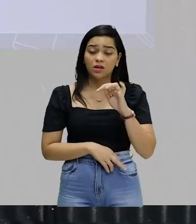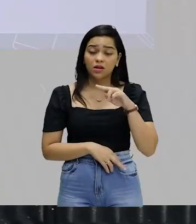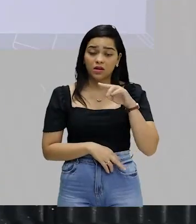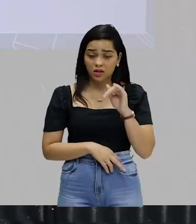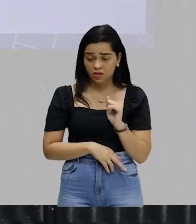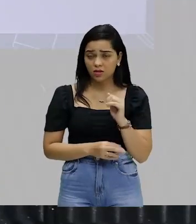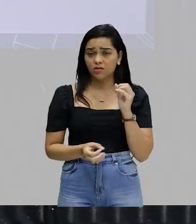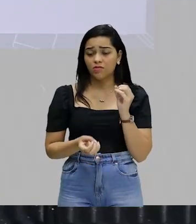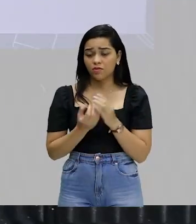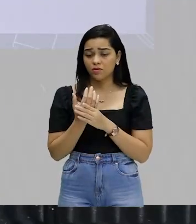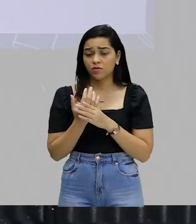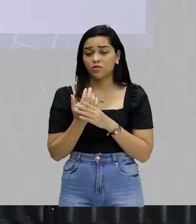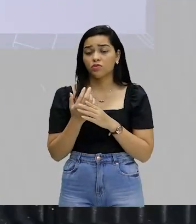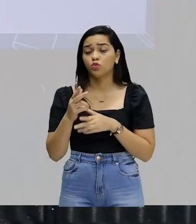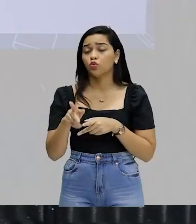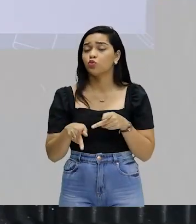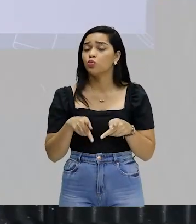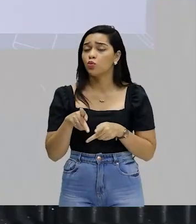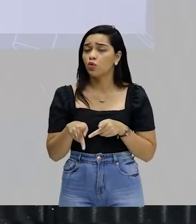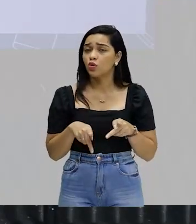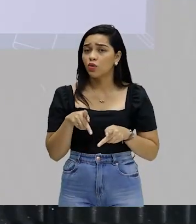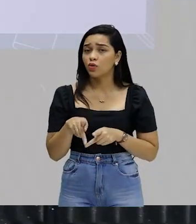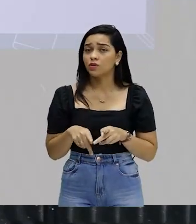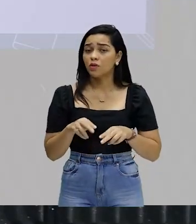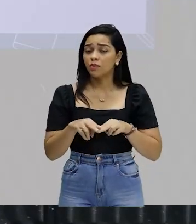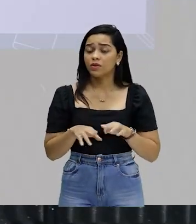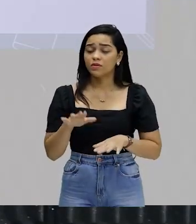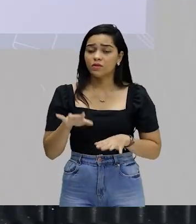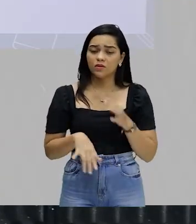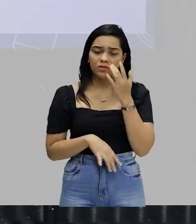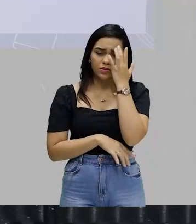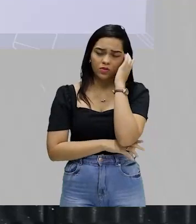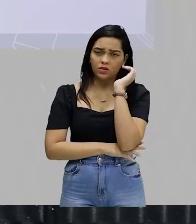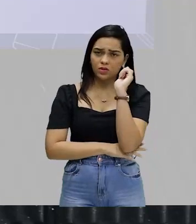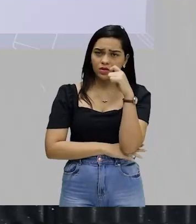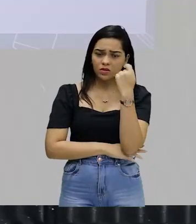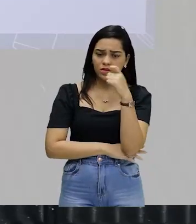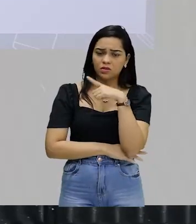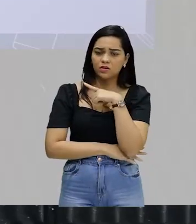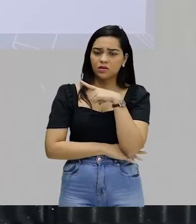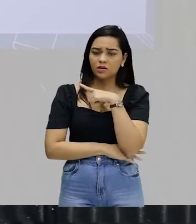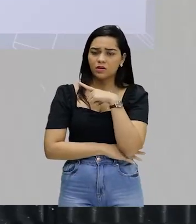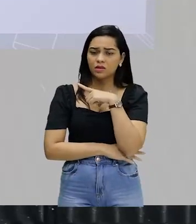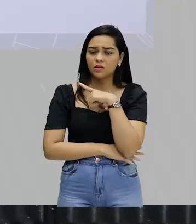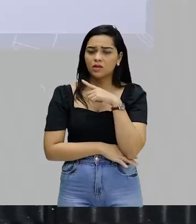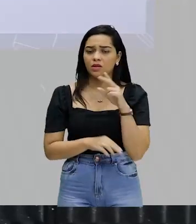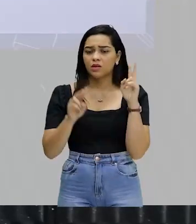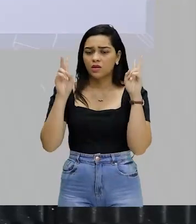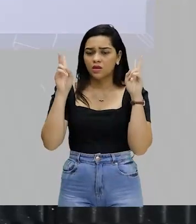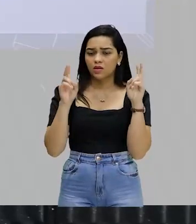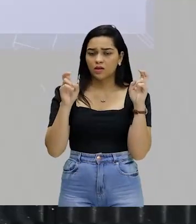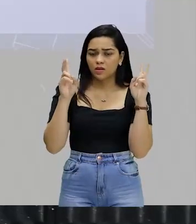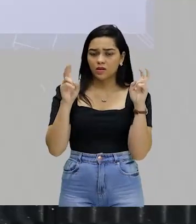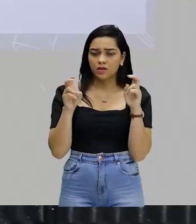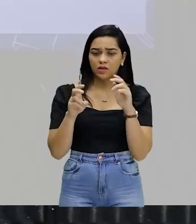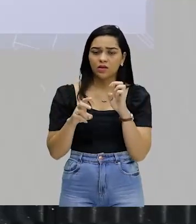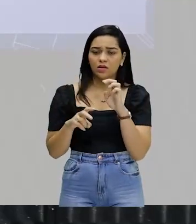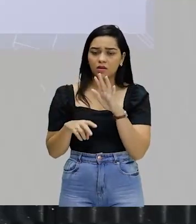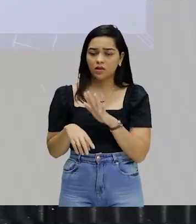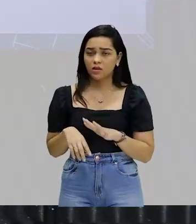formação étnica dos dois povos. Então às vezes os argentinos que tem uma formação étnica mais entre aspas